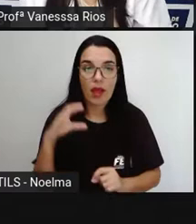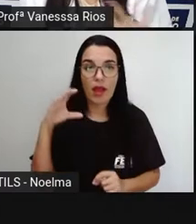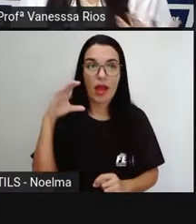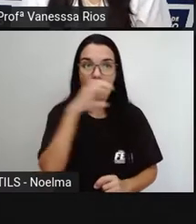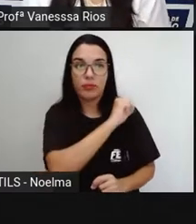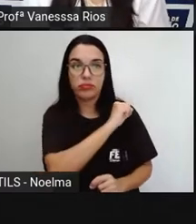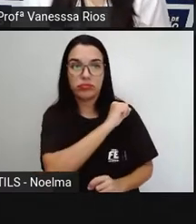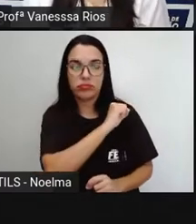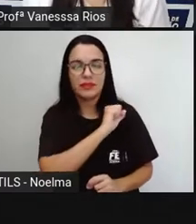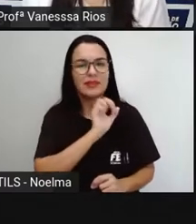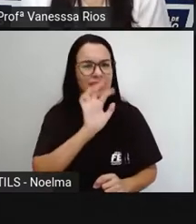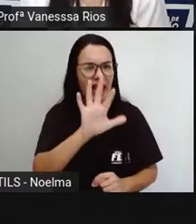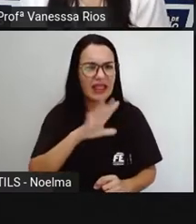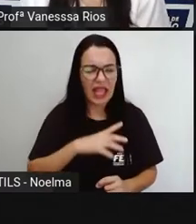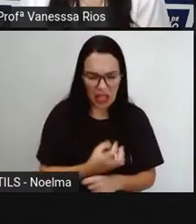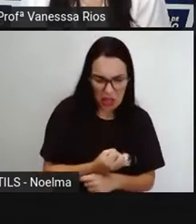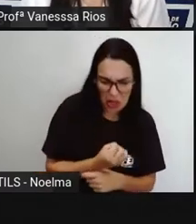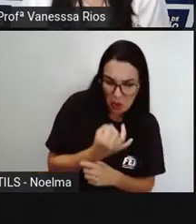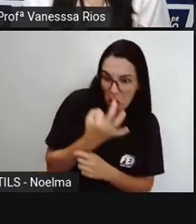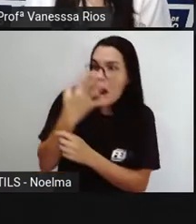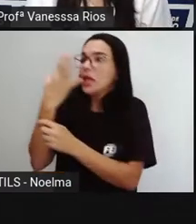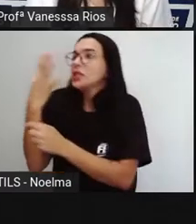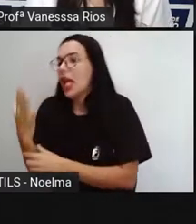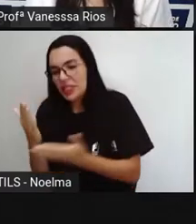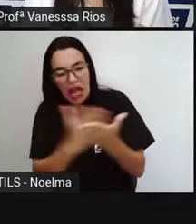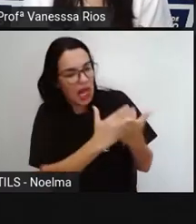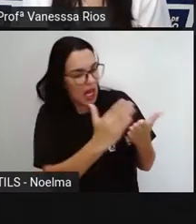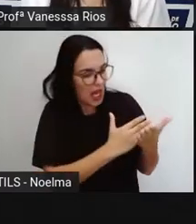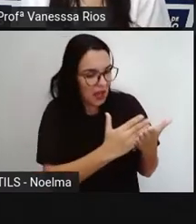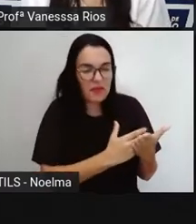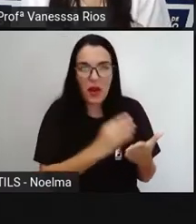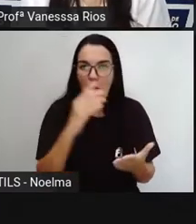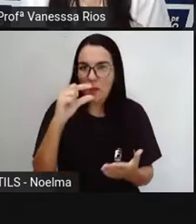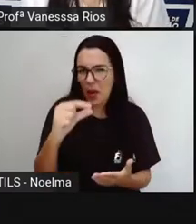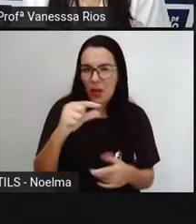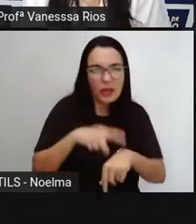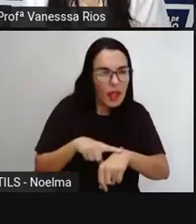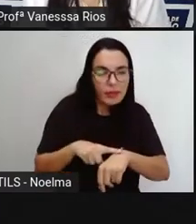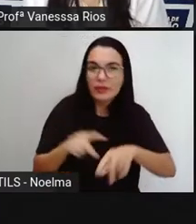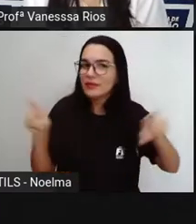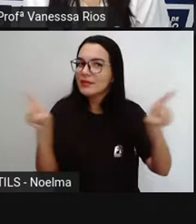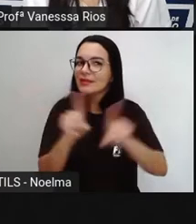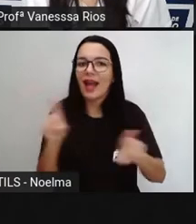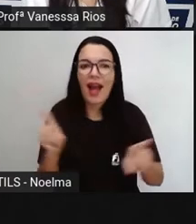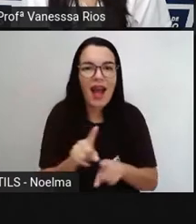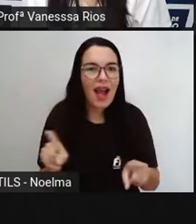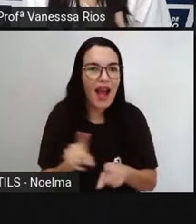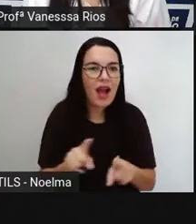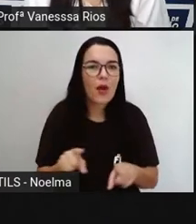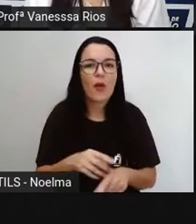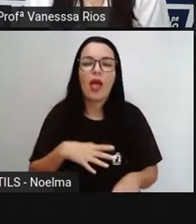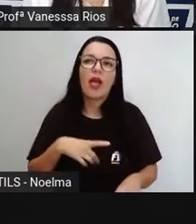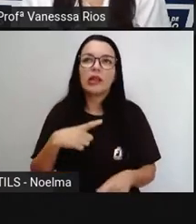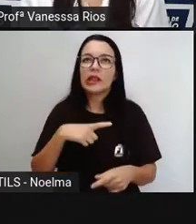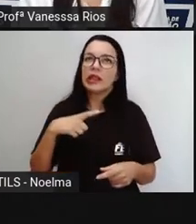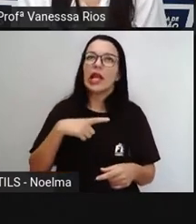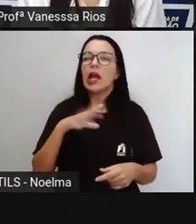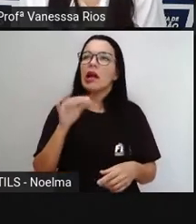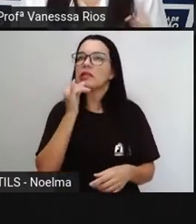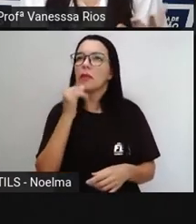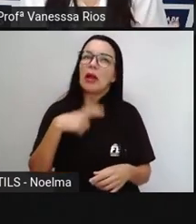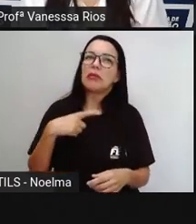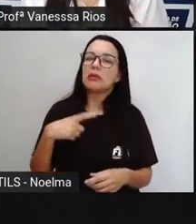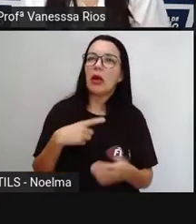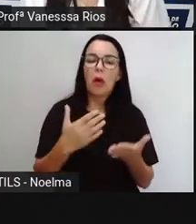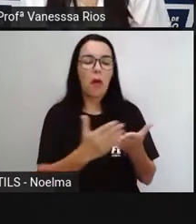uma grande quantidade de livros em poucos dias ou em pouco tempo. Ah, eu estou com um livro de tantas páginas, consegui